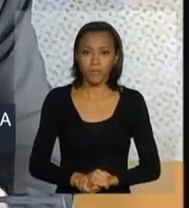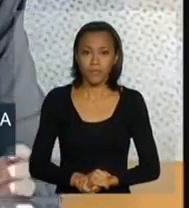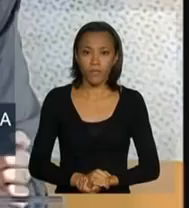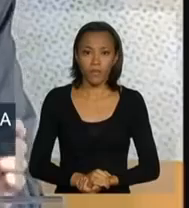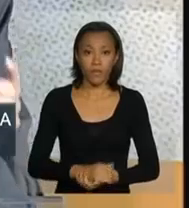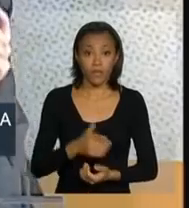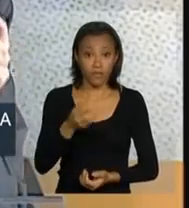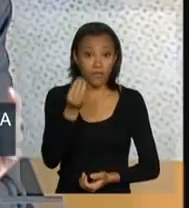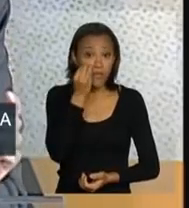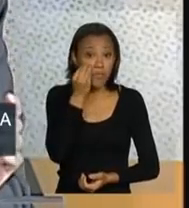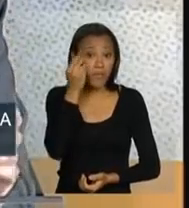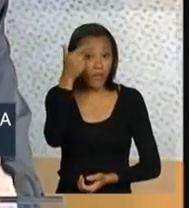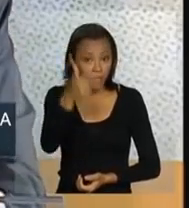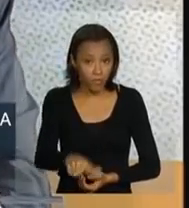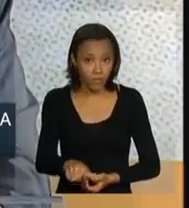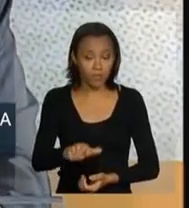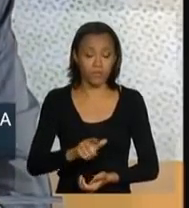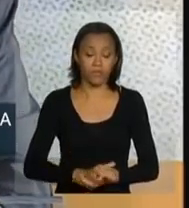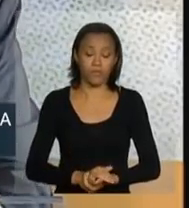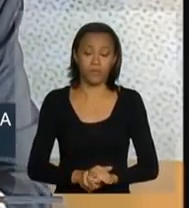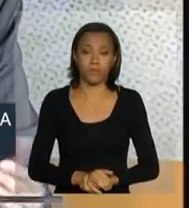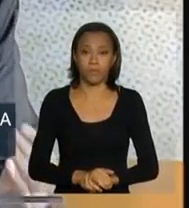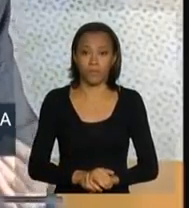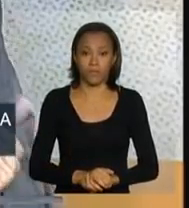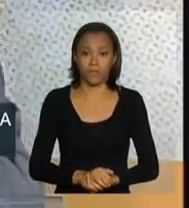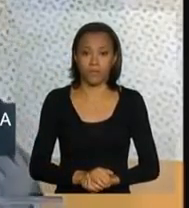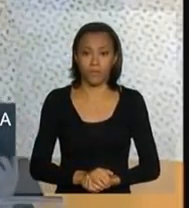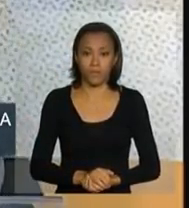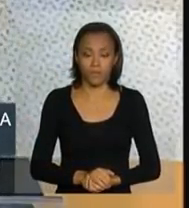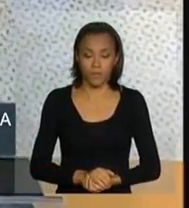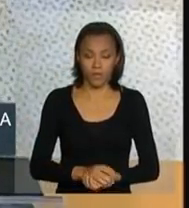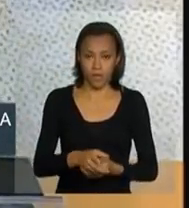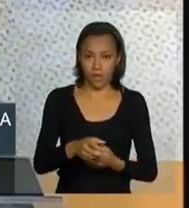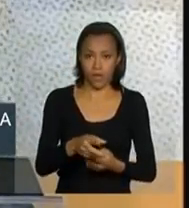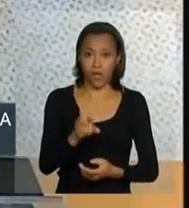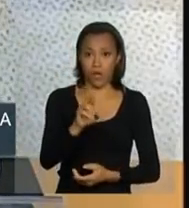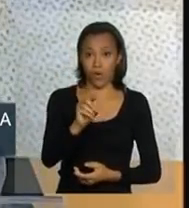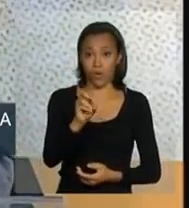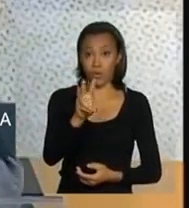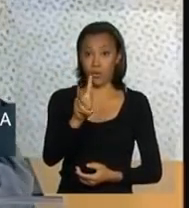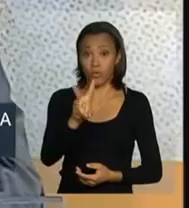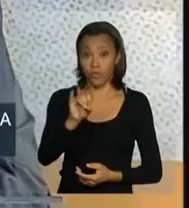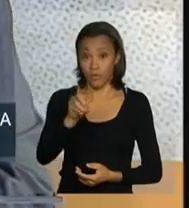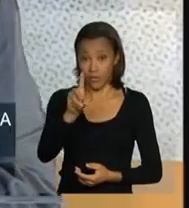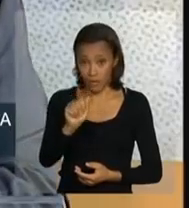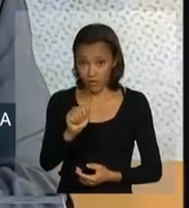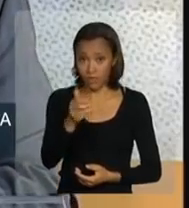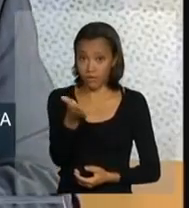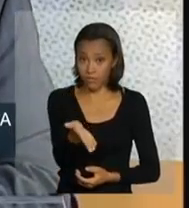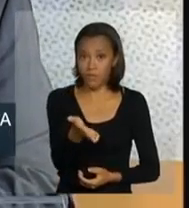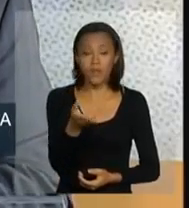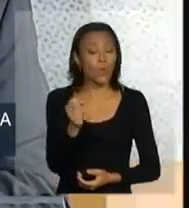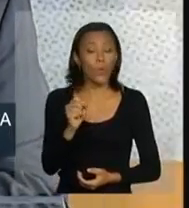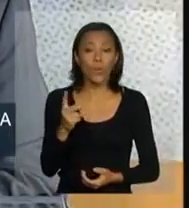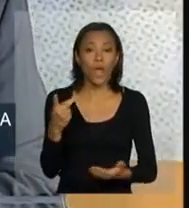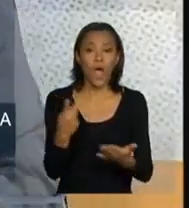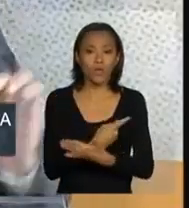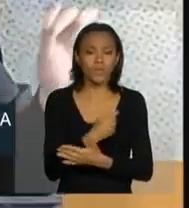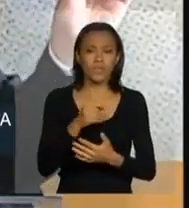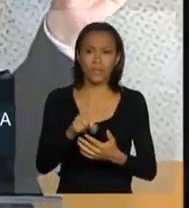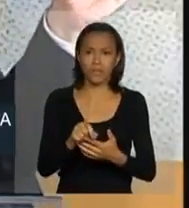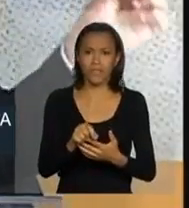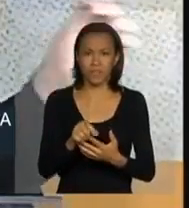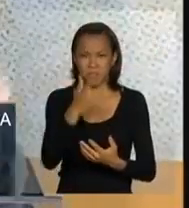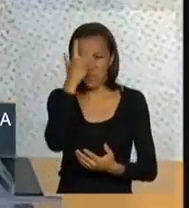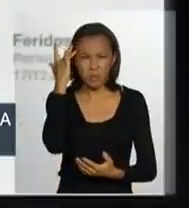vamos ver outros aspectos. Vamos ver a incidência da rodovida na questão dos acidentes com trânsito que geraram